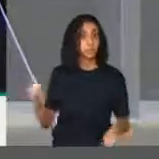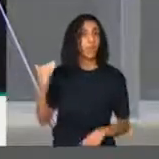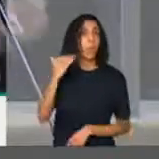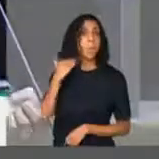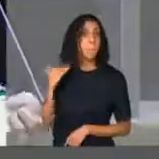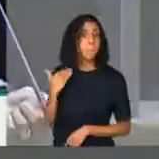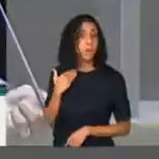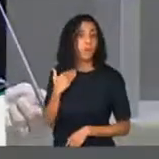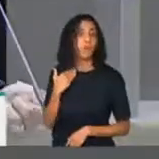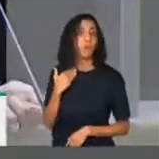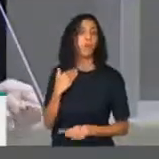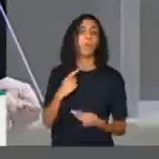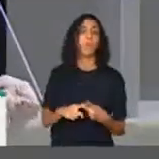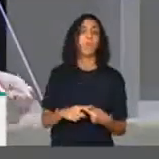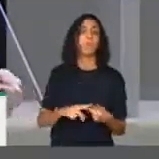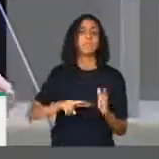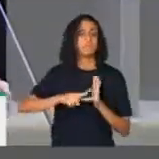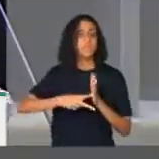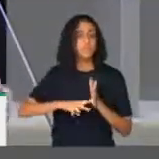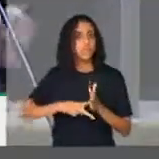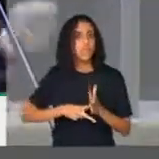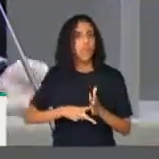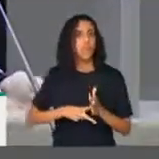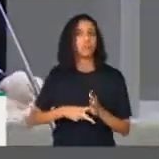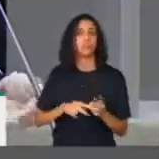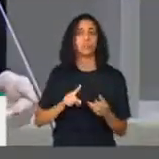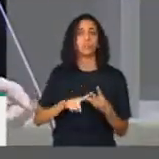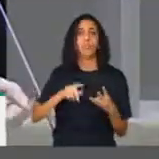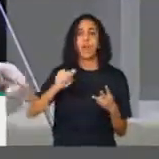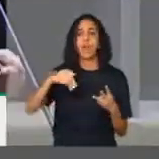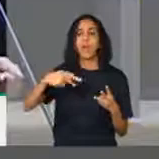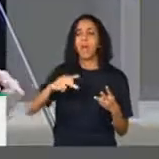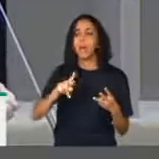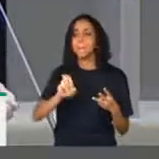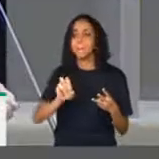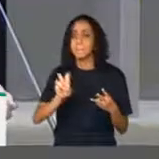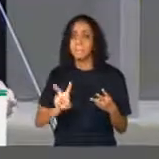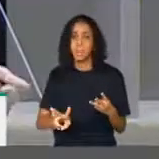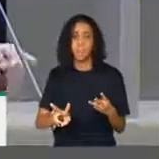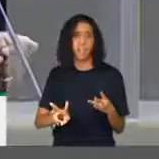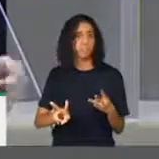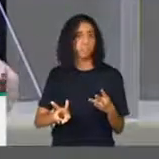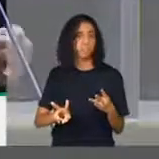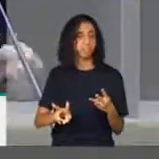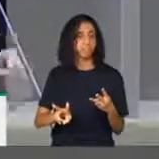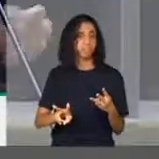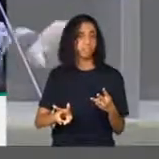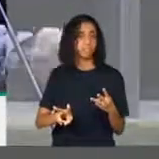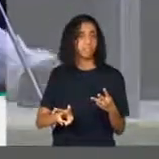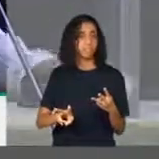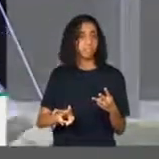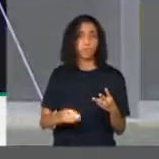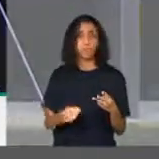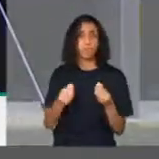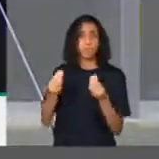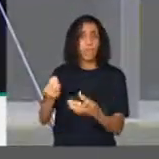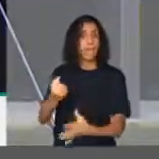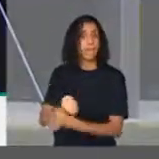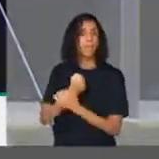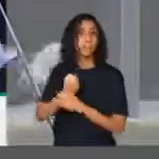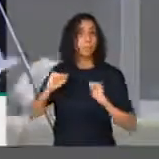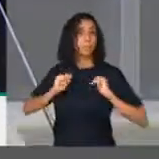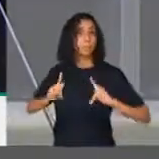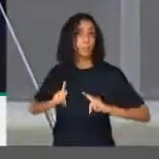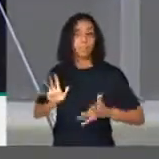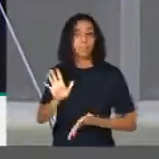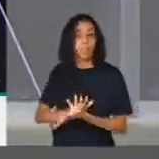aos sindicatos, a Amprev, que é a garantia da aposentadoria